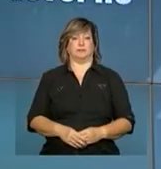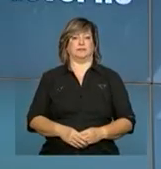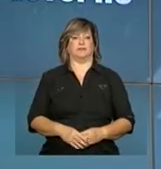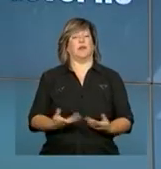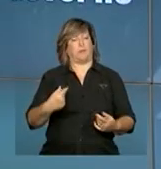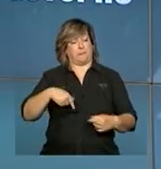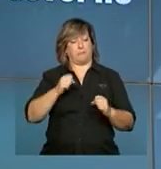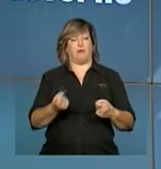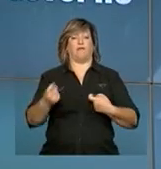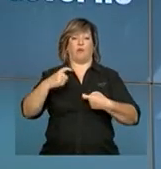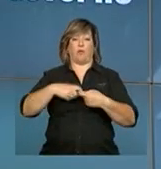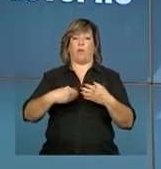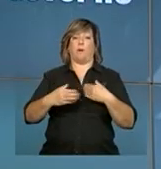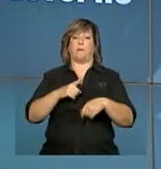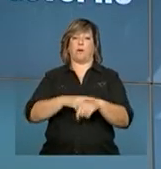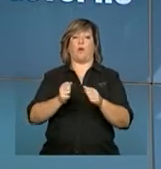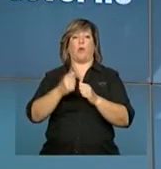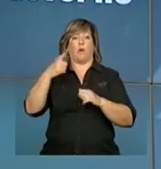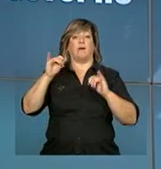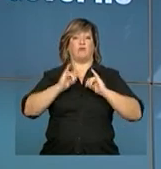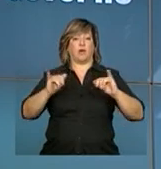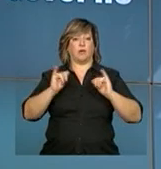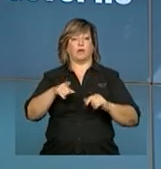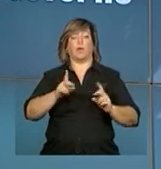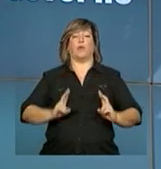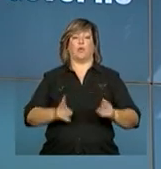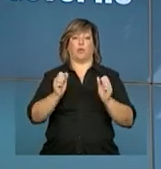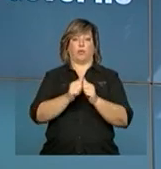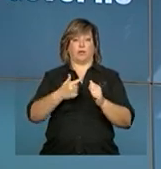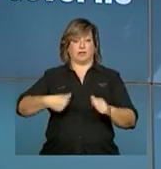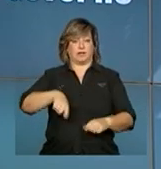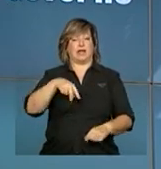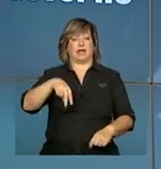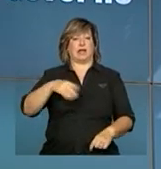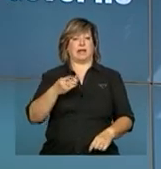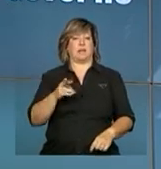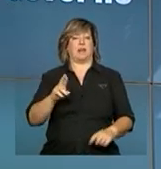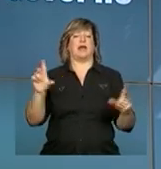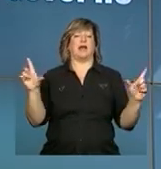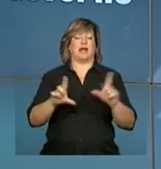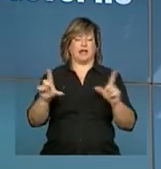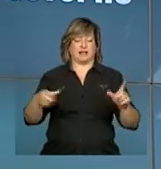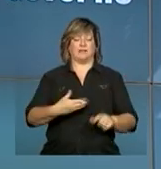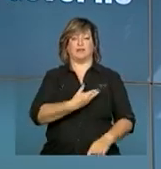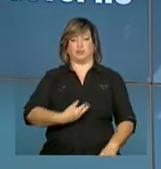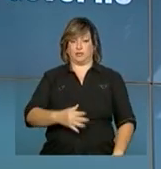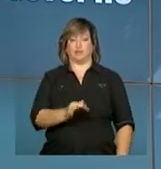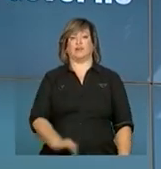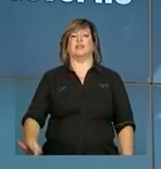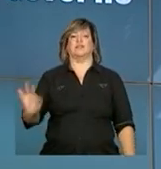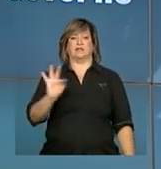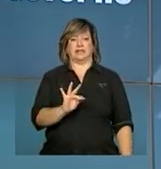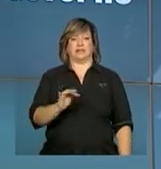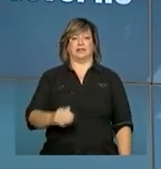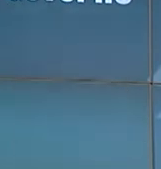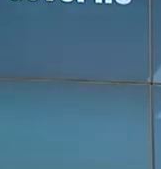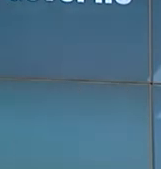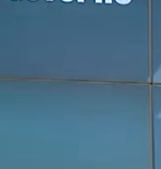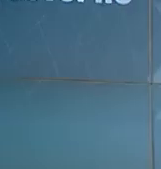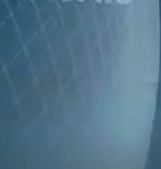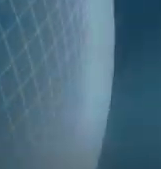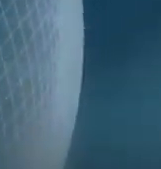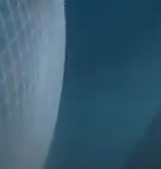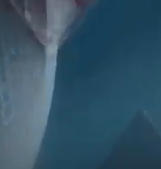E nós podemos voltar a qualquer momento com outras informações, continue com a gente aqui na NBR, a TV do Governo Federal.